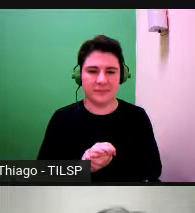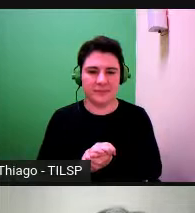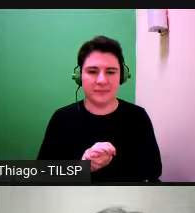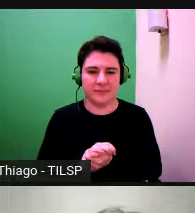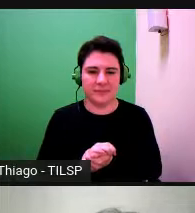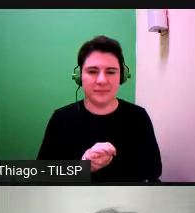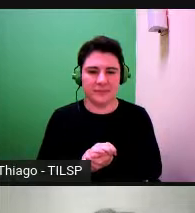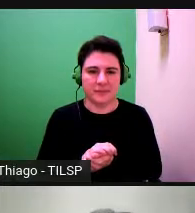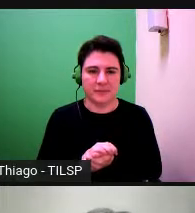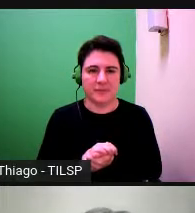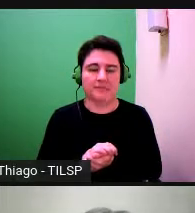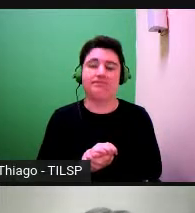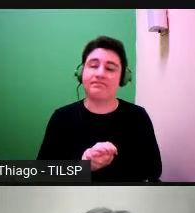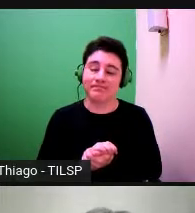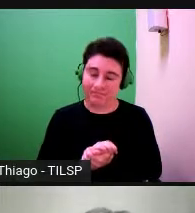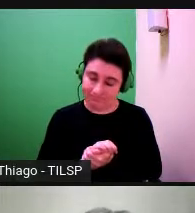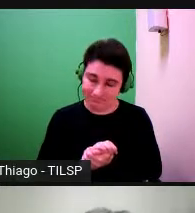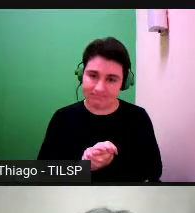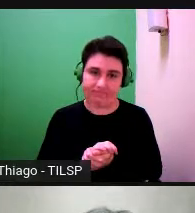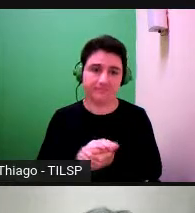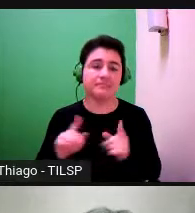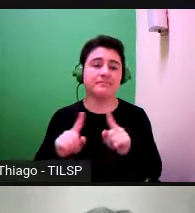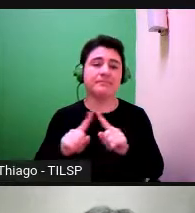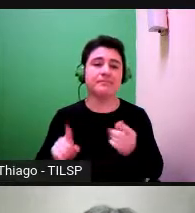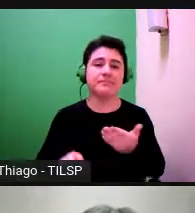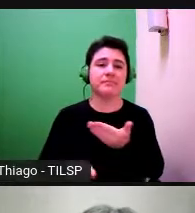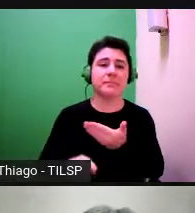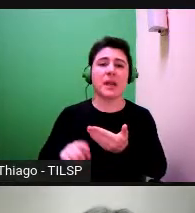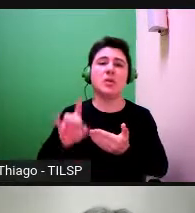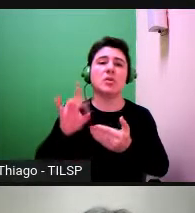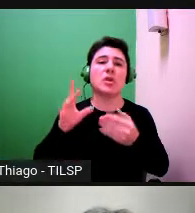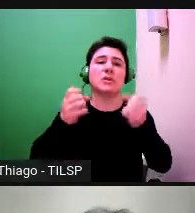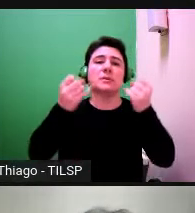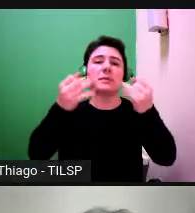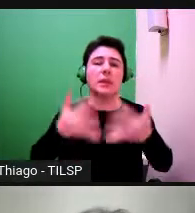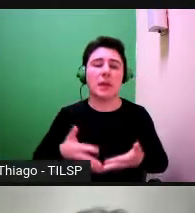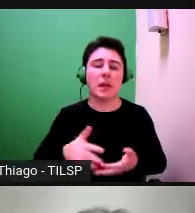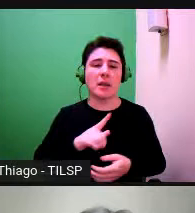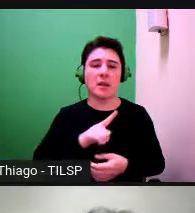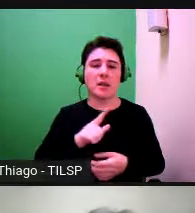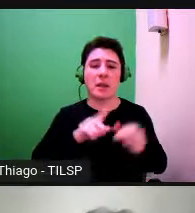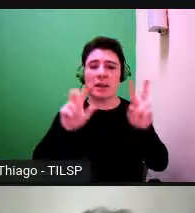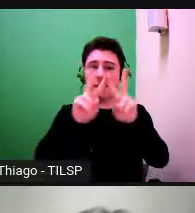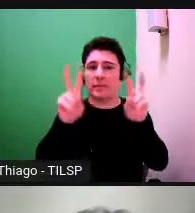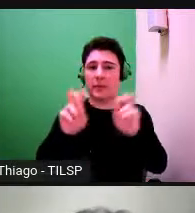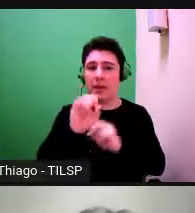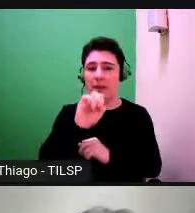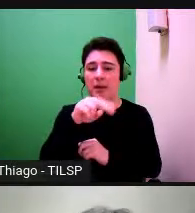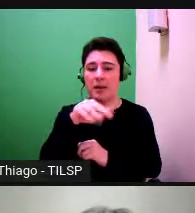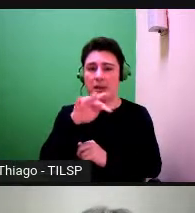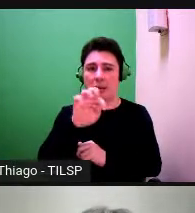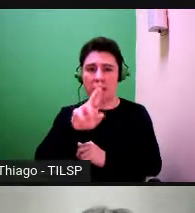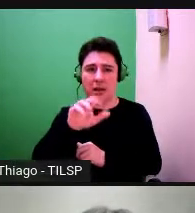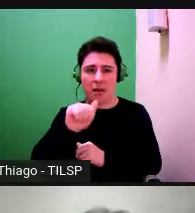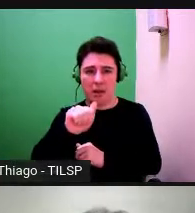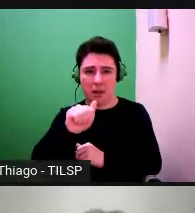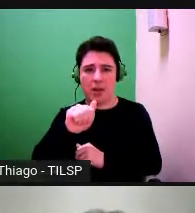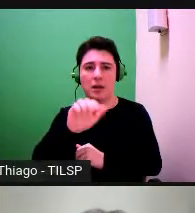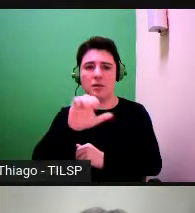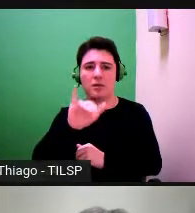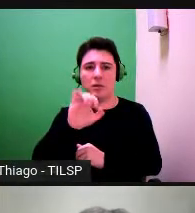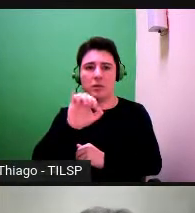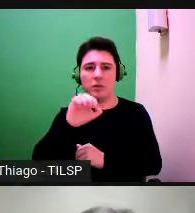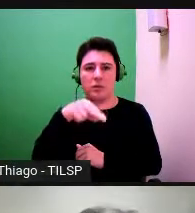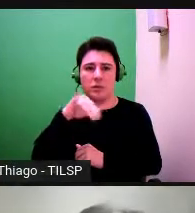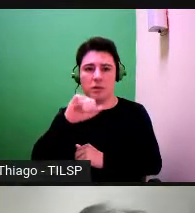Então, uma breve contextualização sobre o interacionismo sociodiscursivo, que a partir de agora chamarei ISD, como